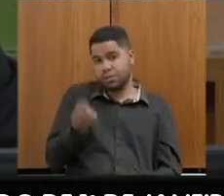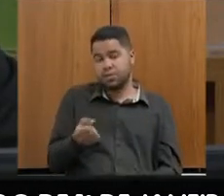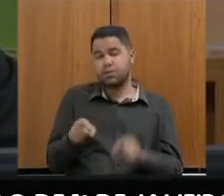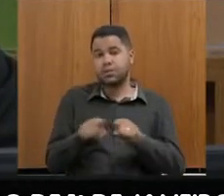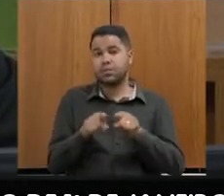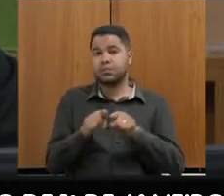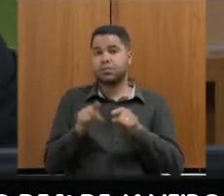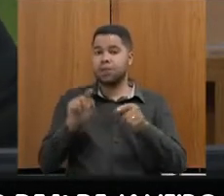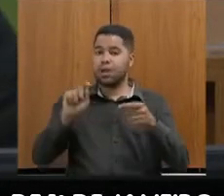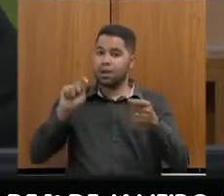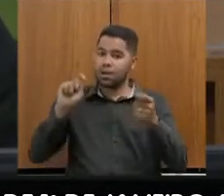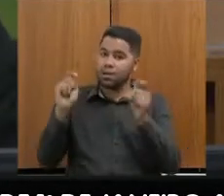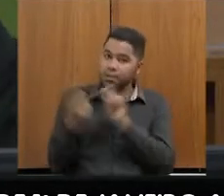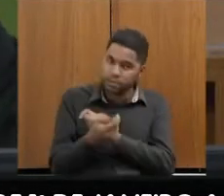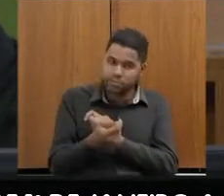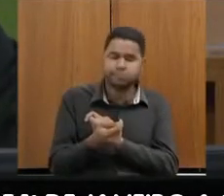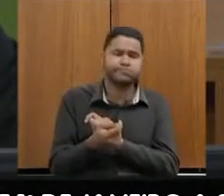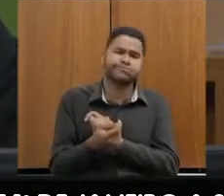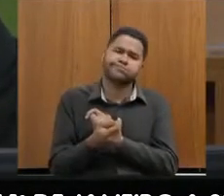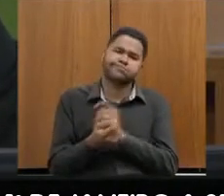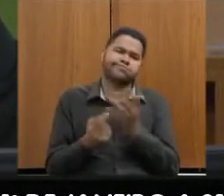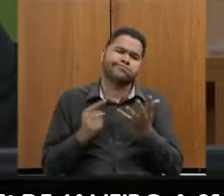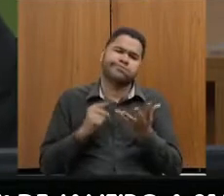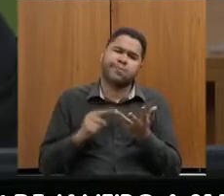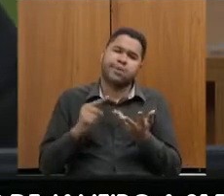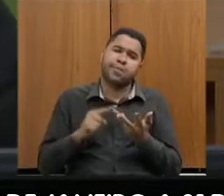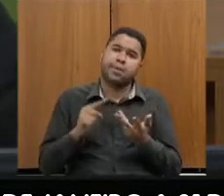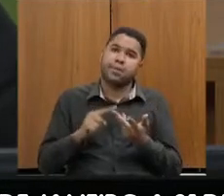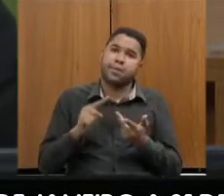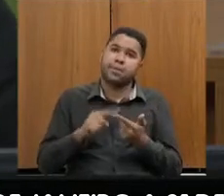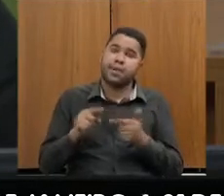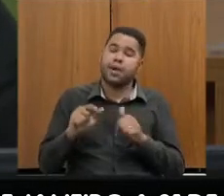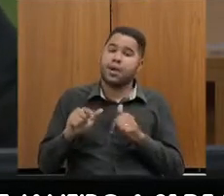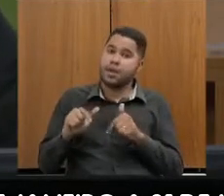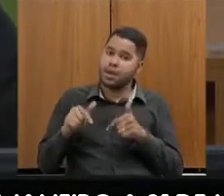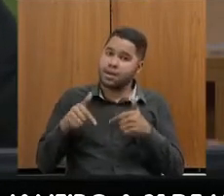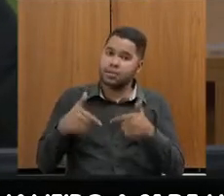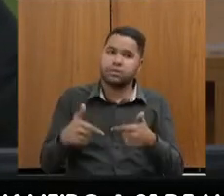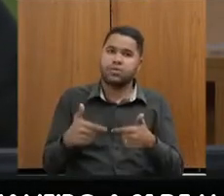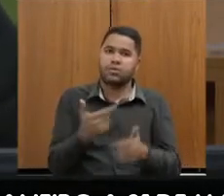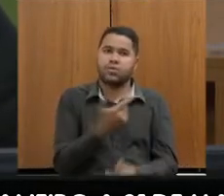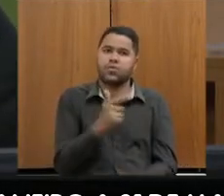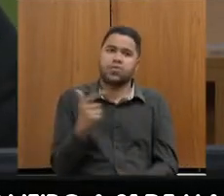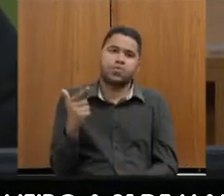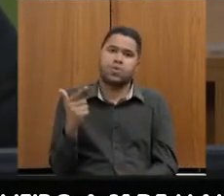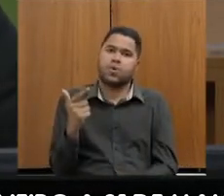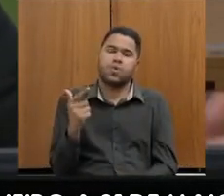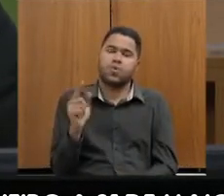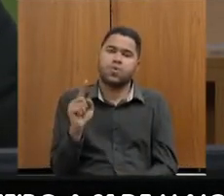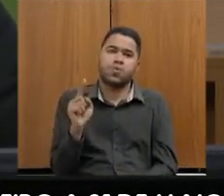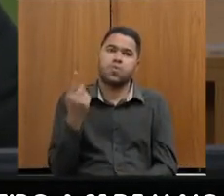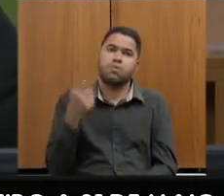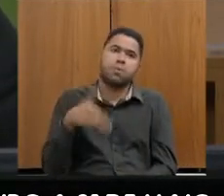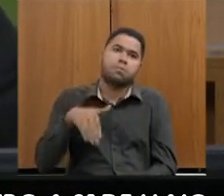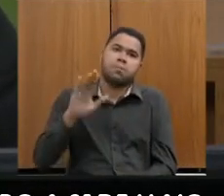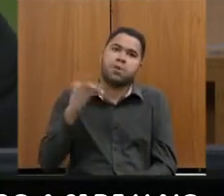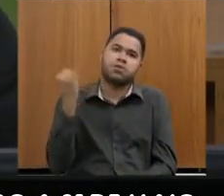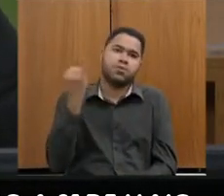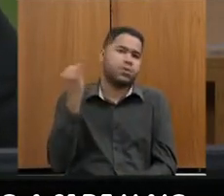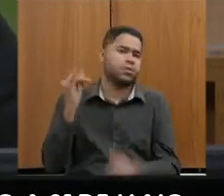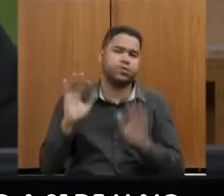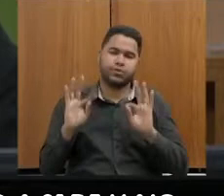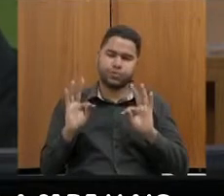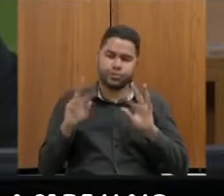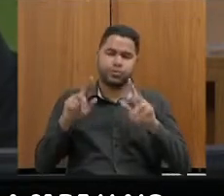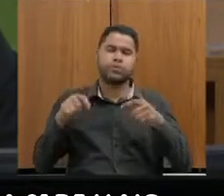convergência para esses valores, enfim, uma infinidade de ações, micro-ações, não existe uma ação mais importante que a outra, são todas